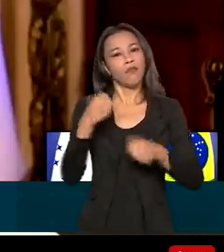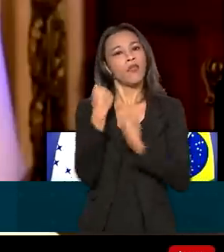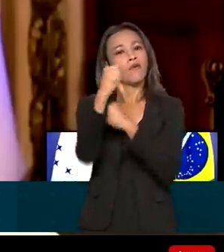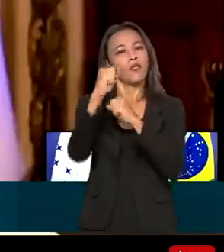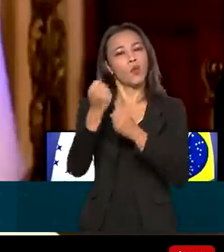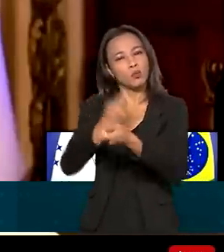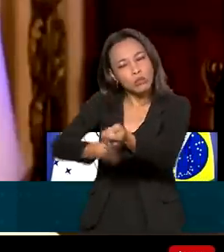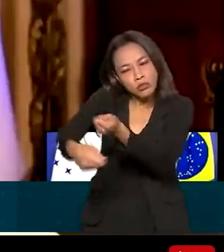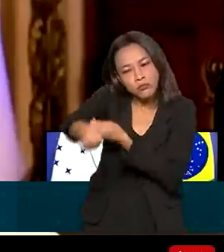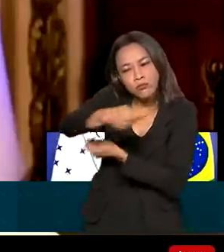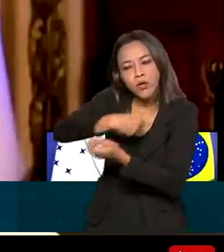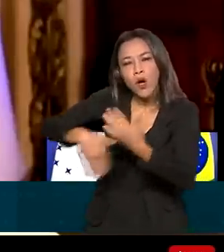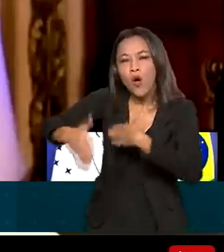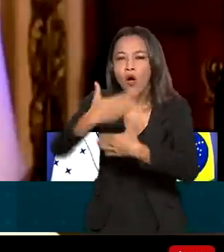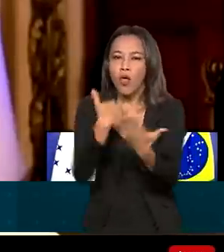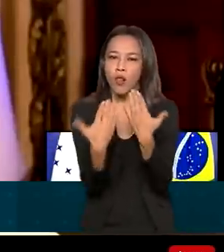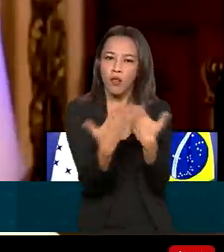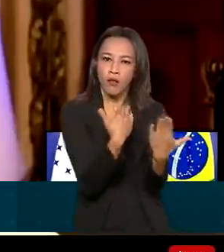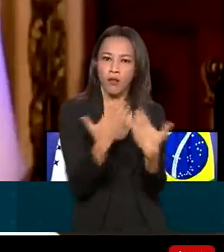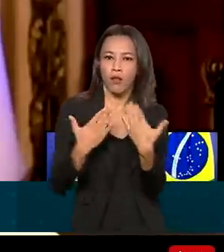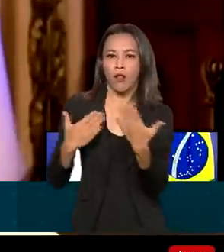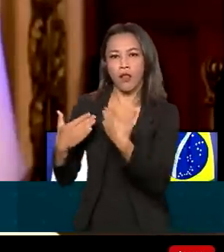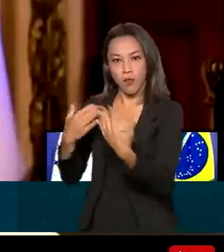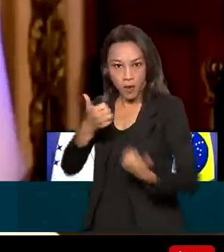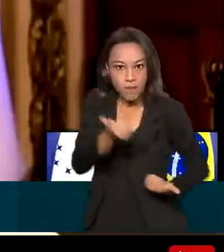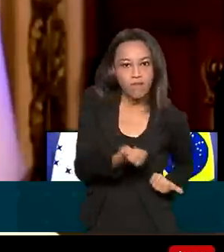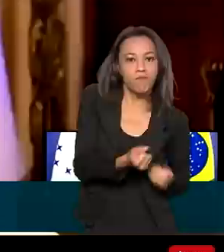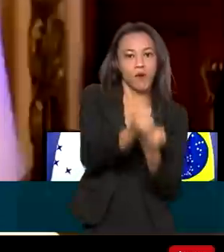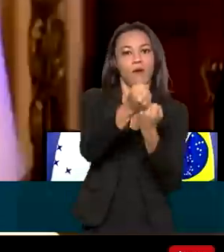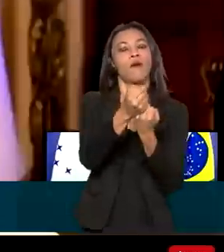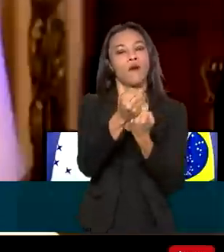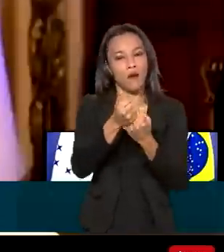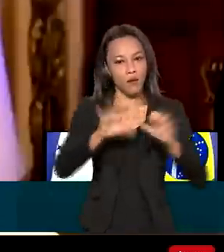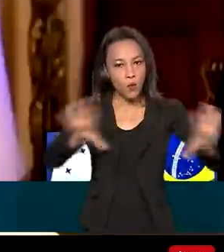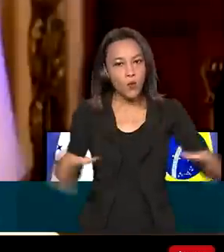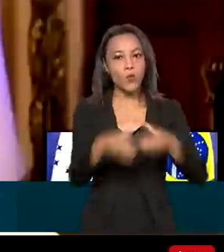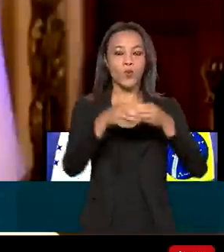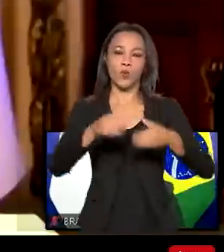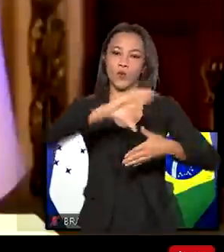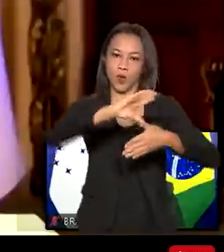o trabalho conjunto para fortalecer o potencial que o Mercosul tem para a região.